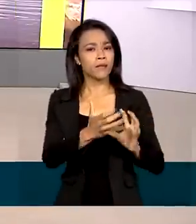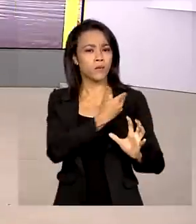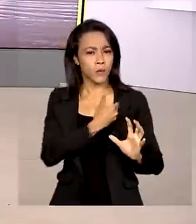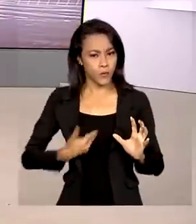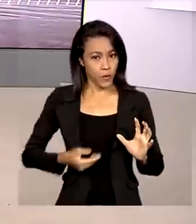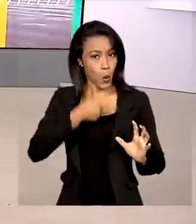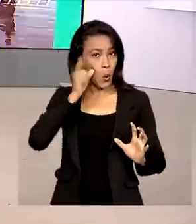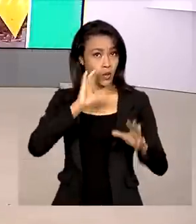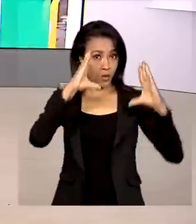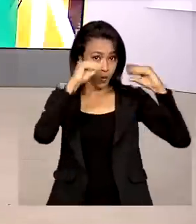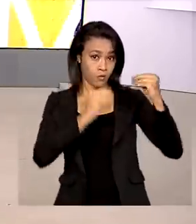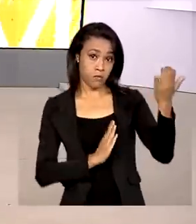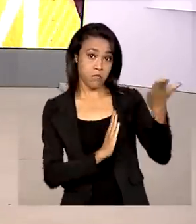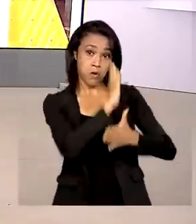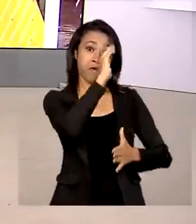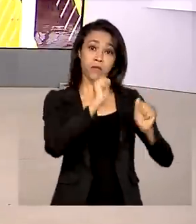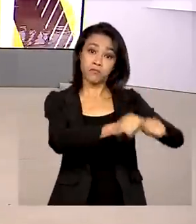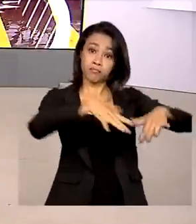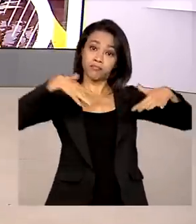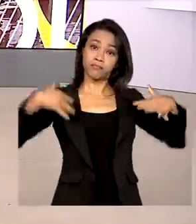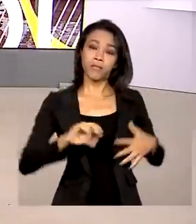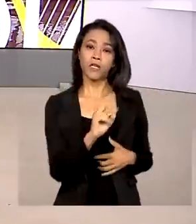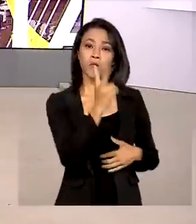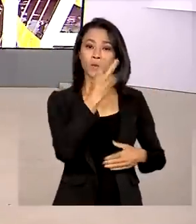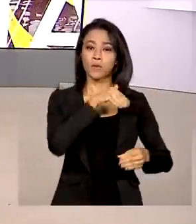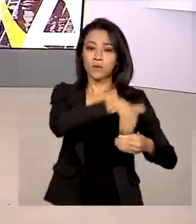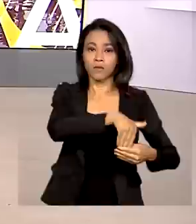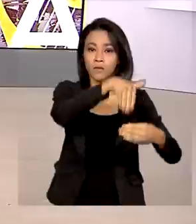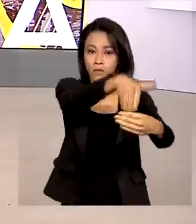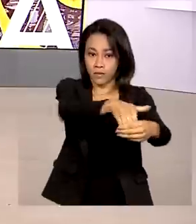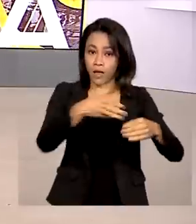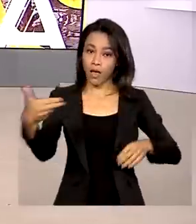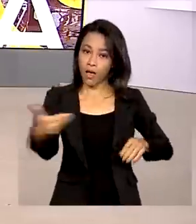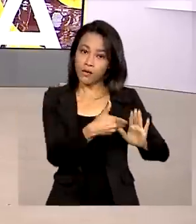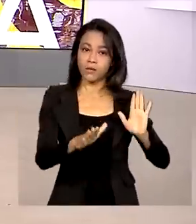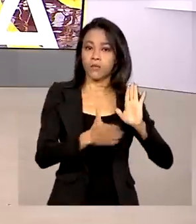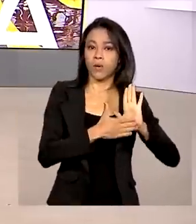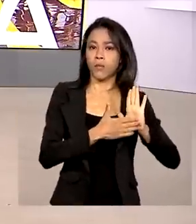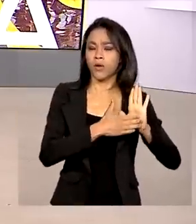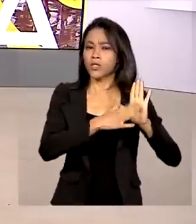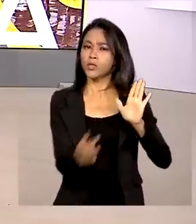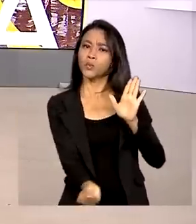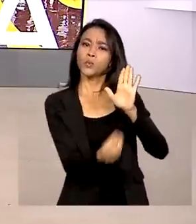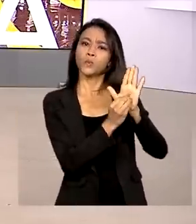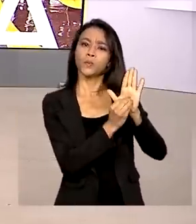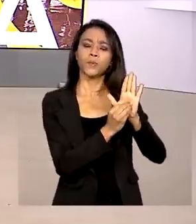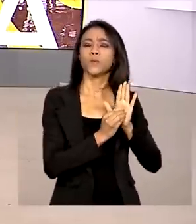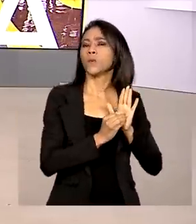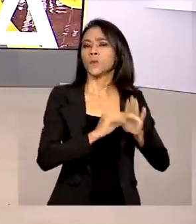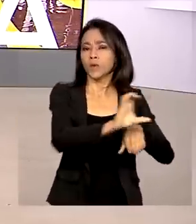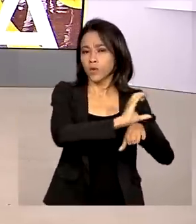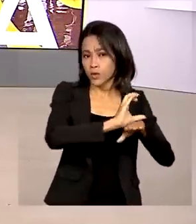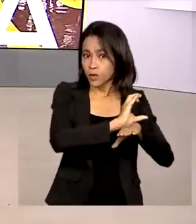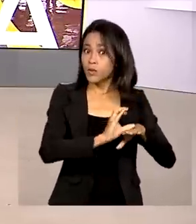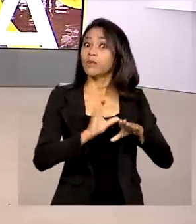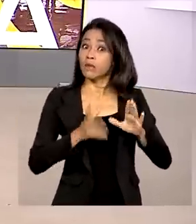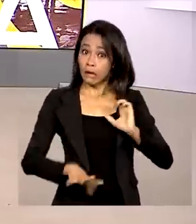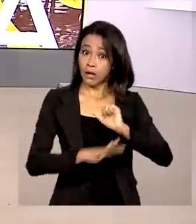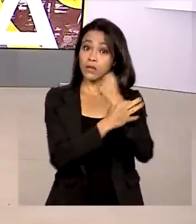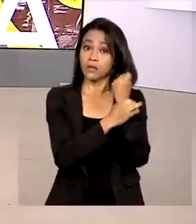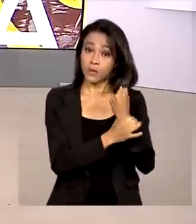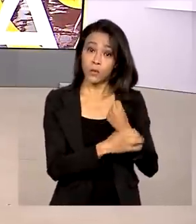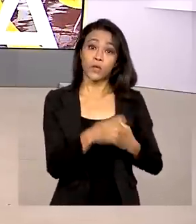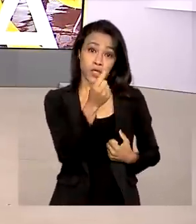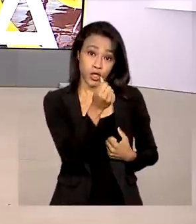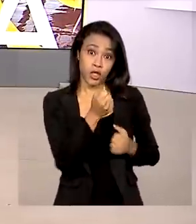à noite pelo Plenário do Senado em dois turnos de votação. A proposta de emenda à Constituição, que garante recursos fora do teto